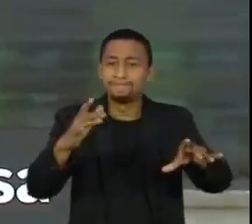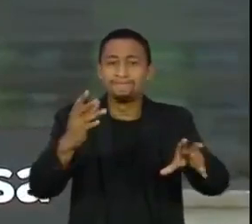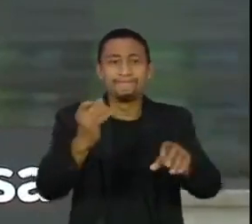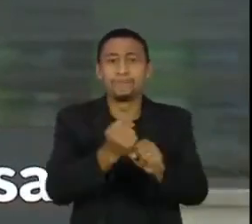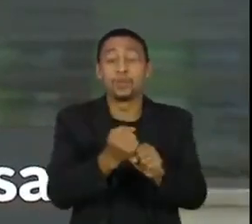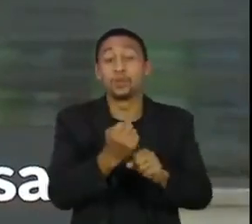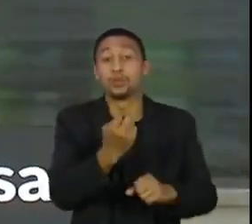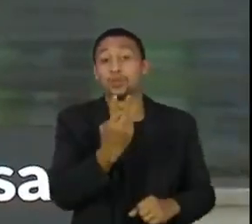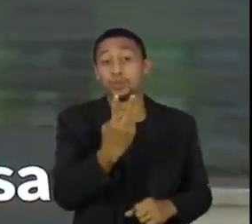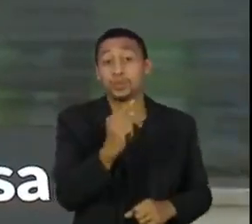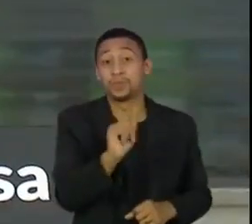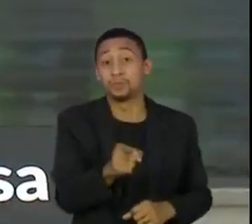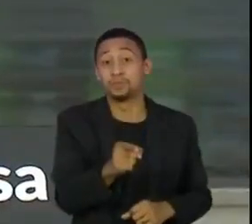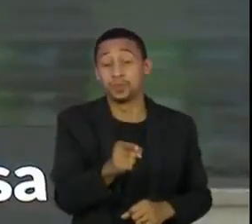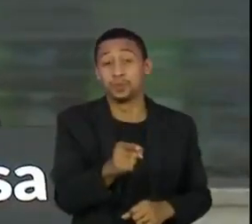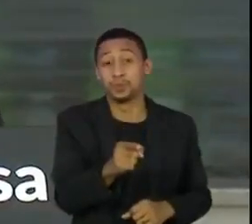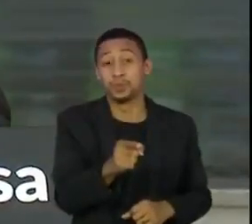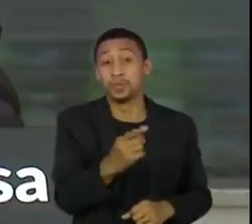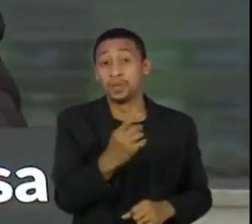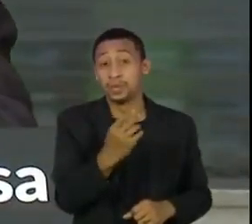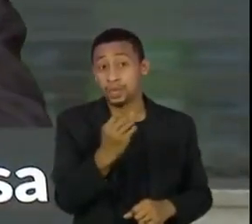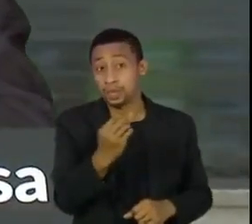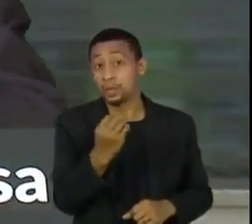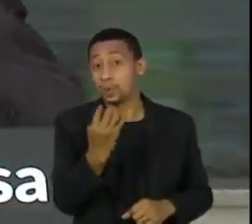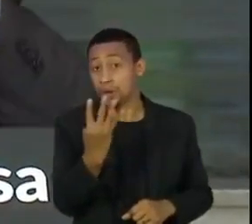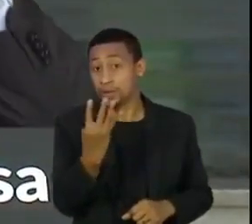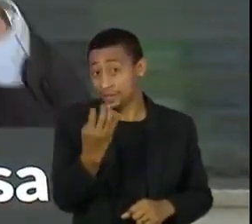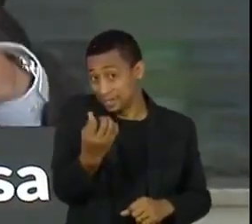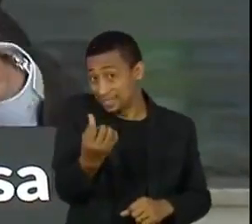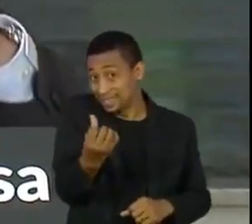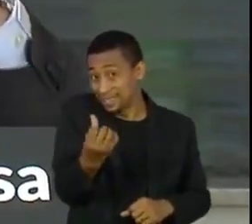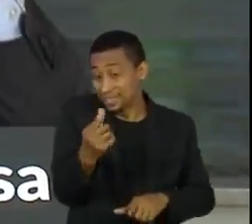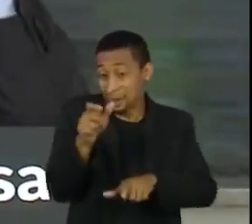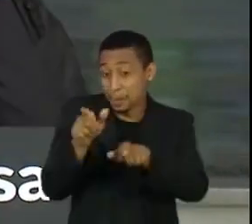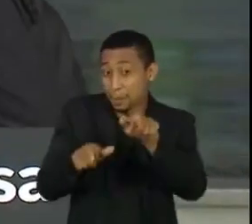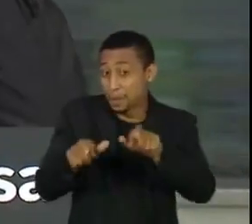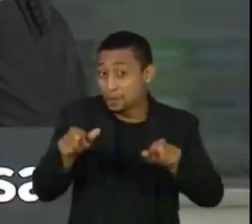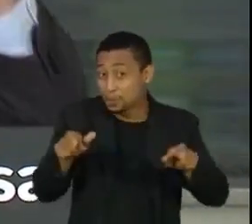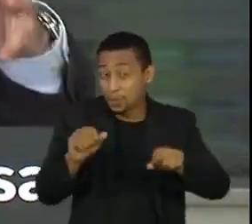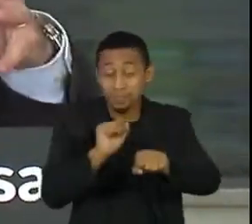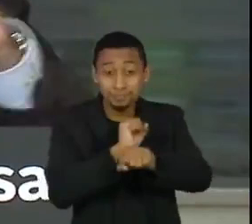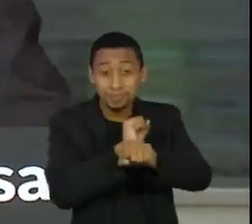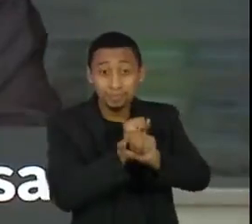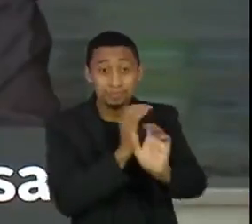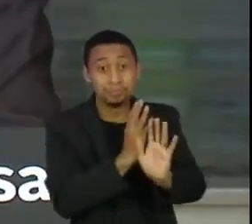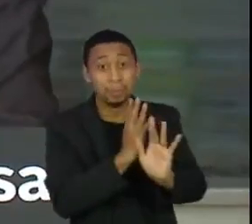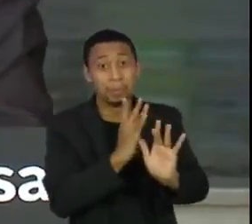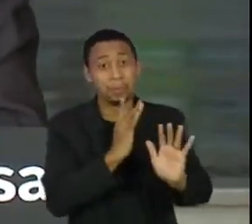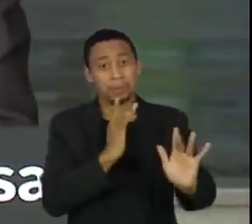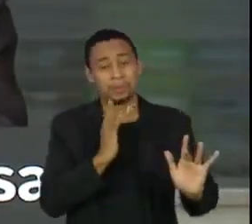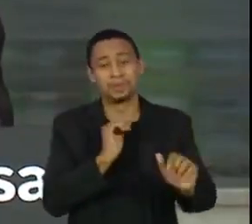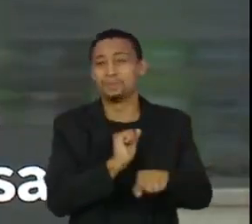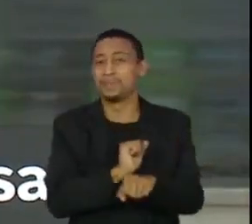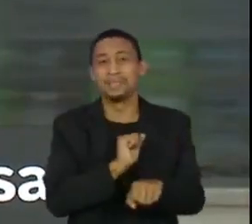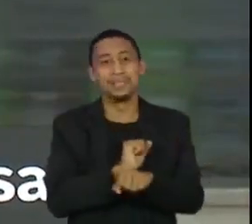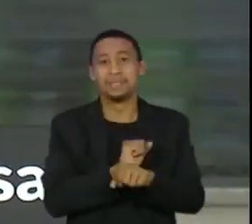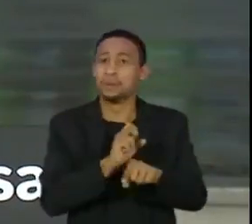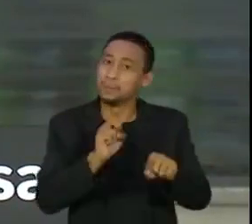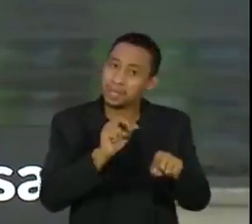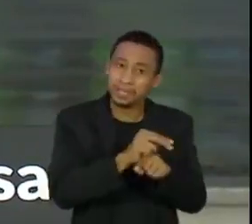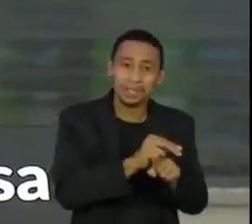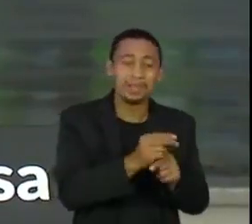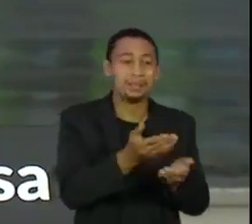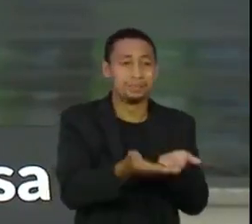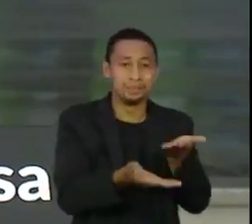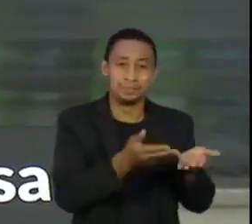.046 casos aguardando as regulações para exames, para internações de enfermaria e unidades